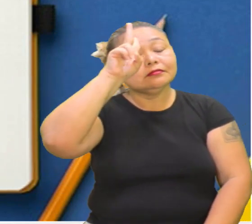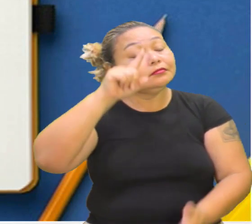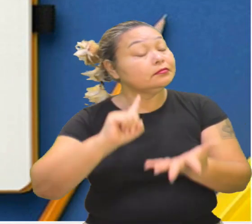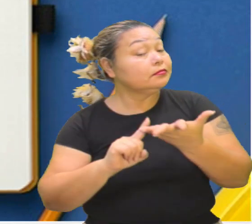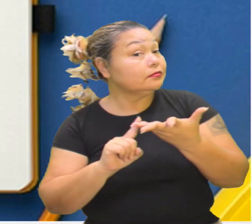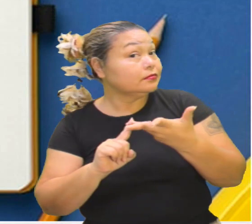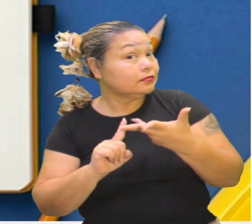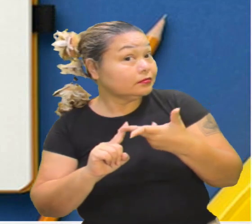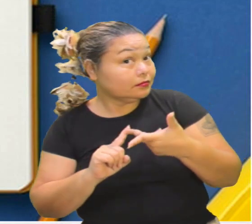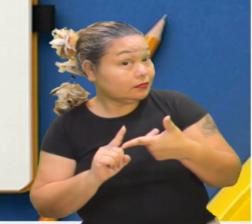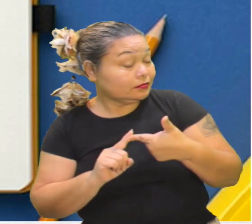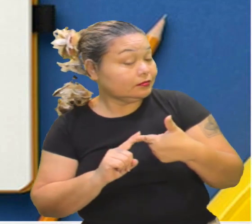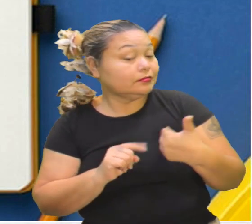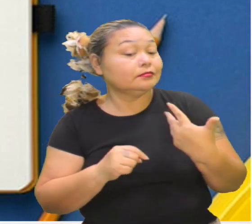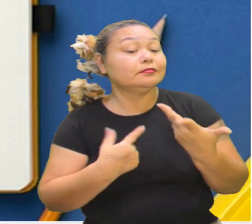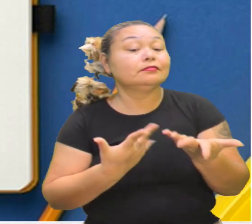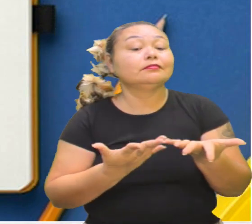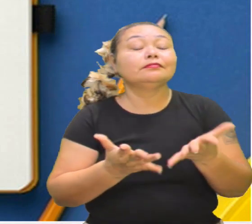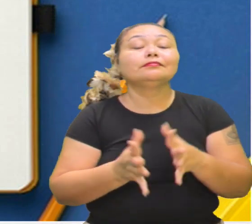etc.